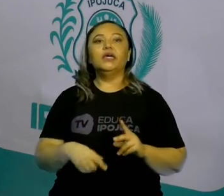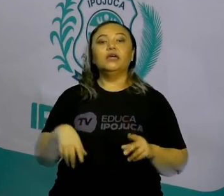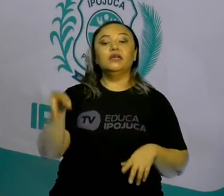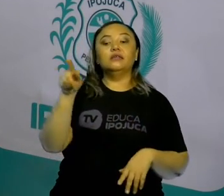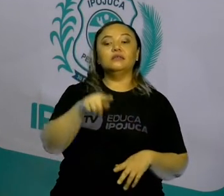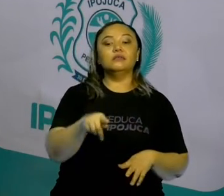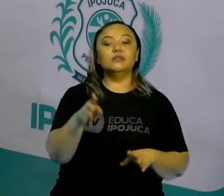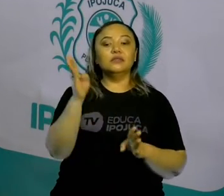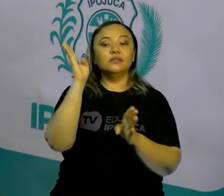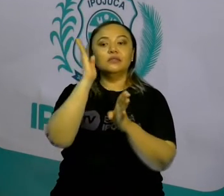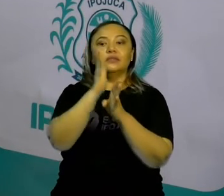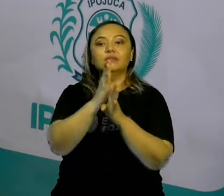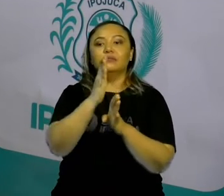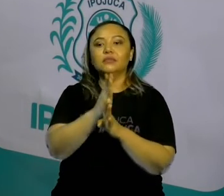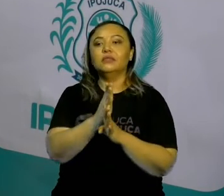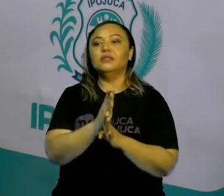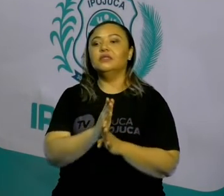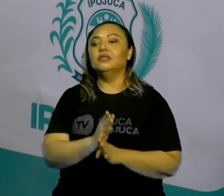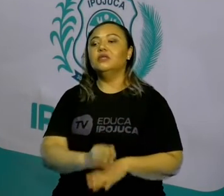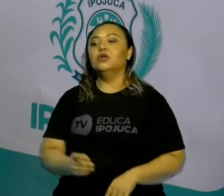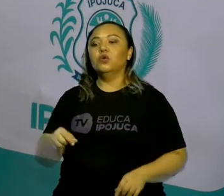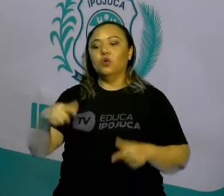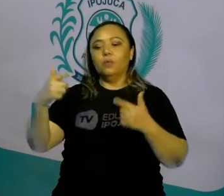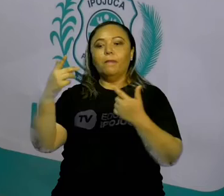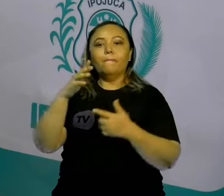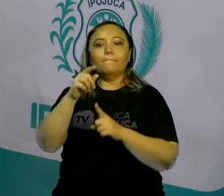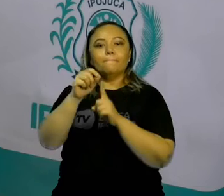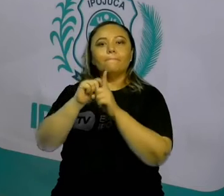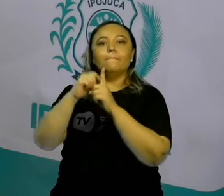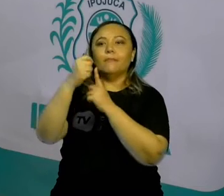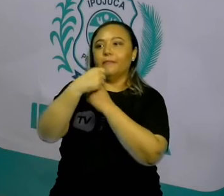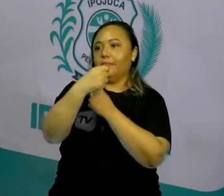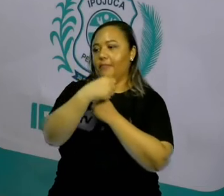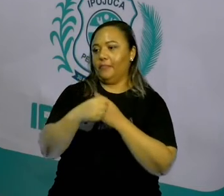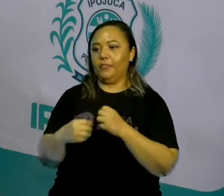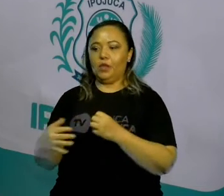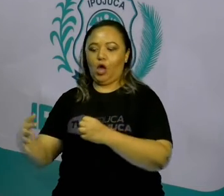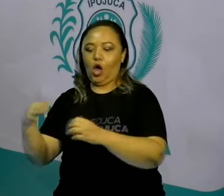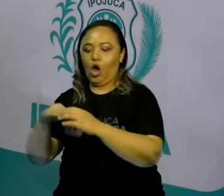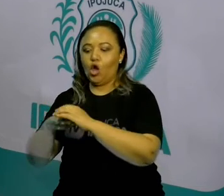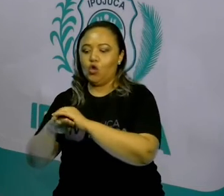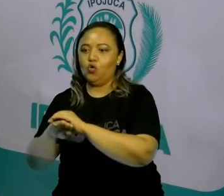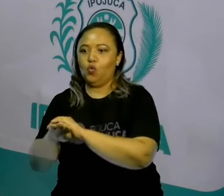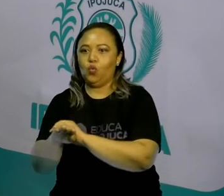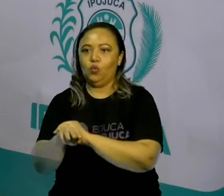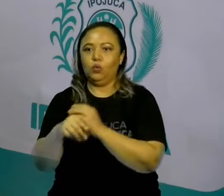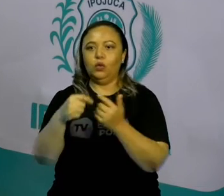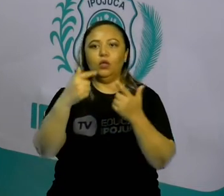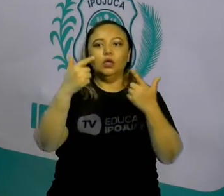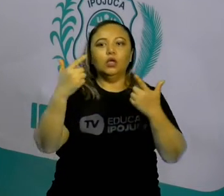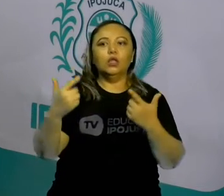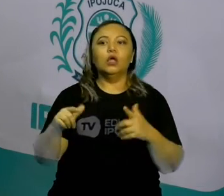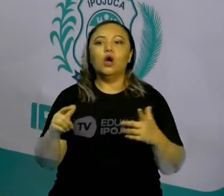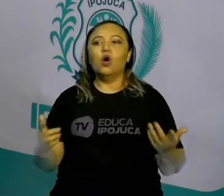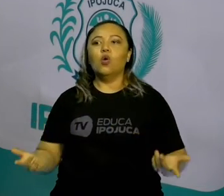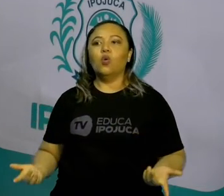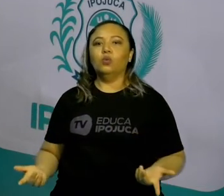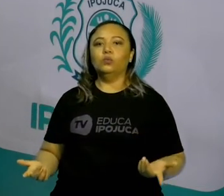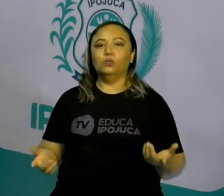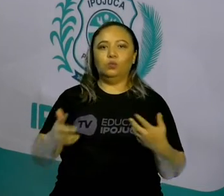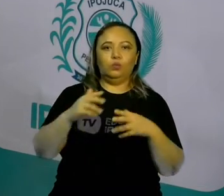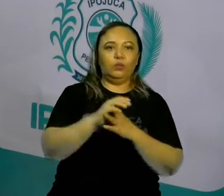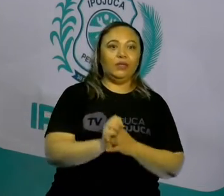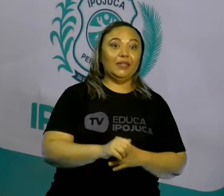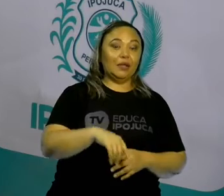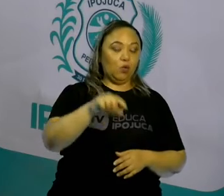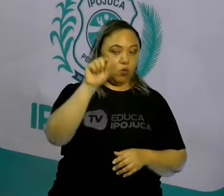estão as bananas que estão escondidas. Aquele que descobrir a maior parte das bananas que estão escondidas,